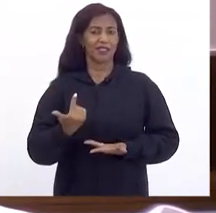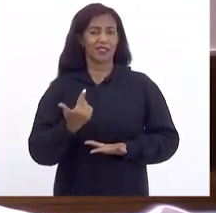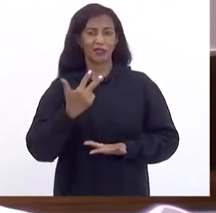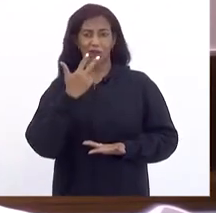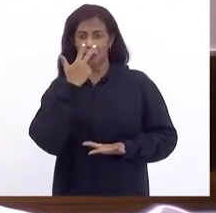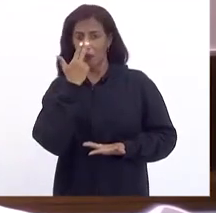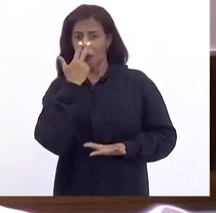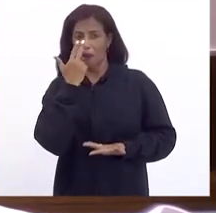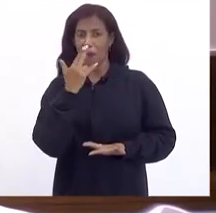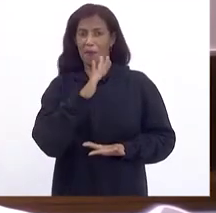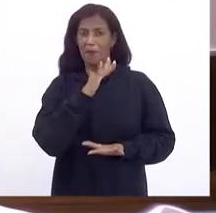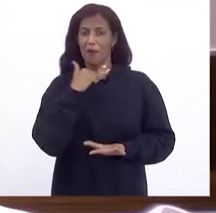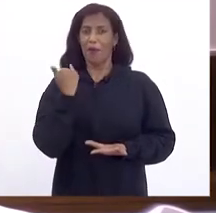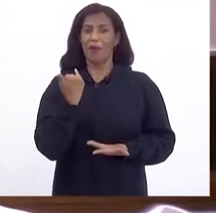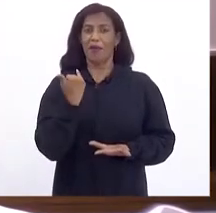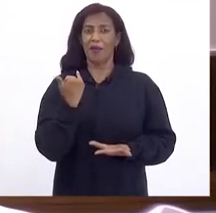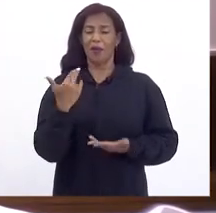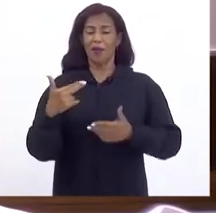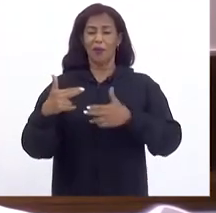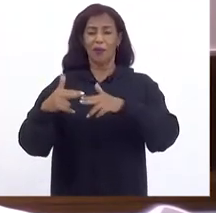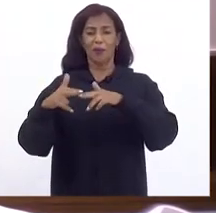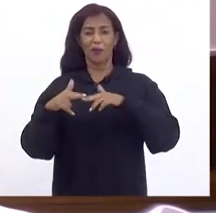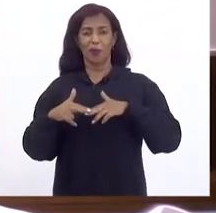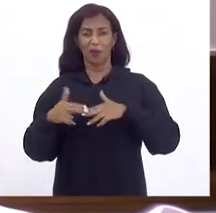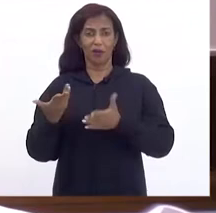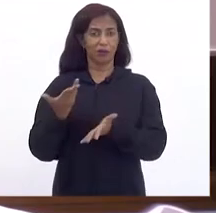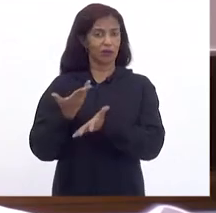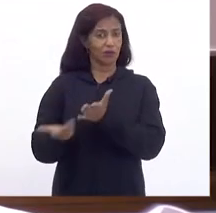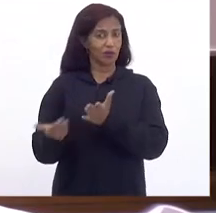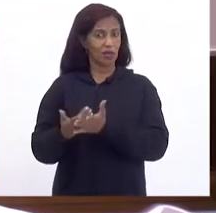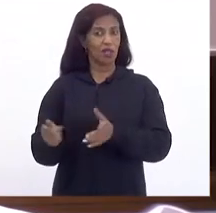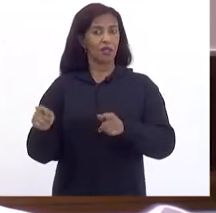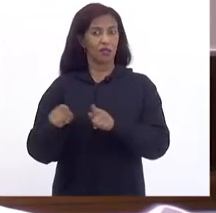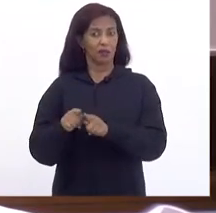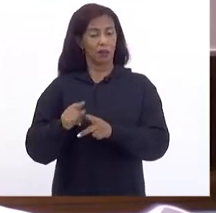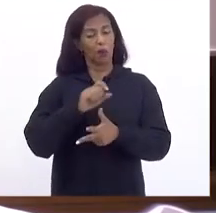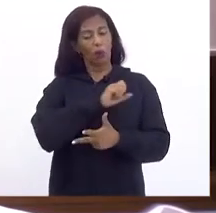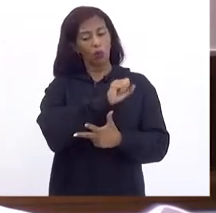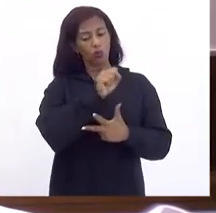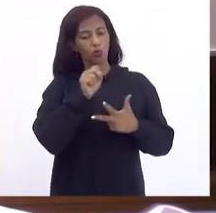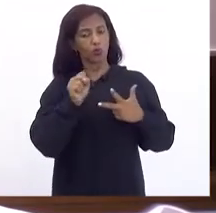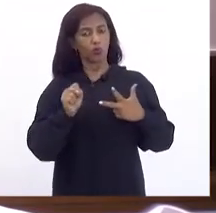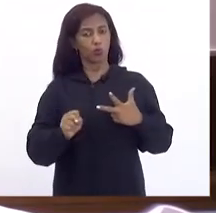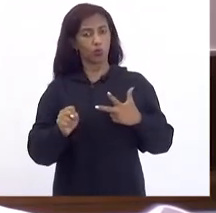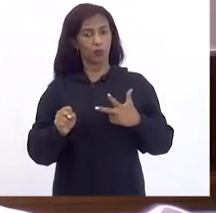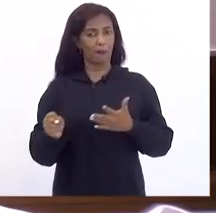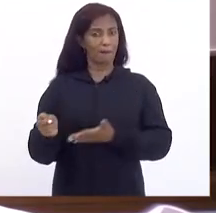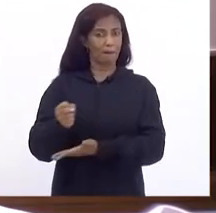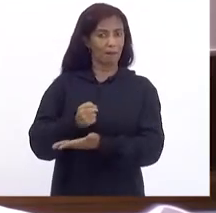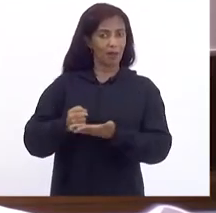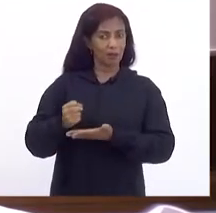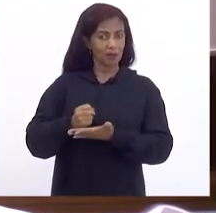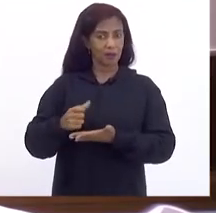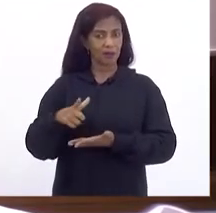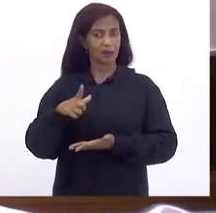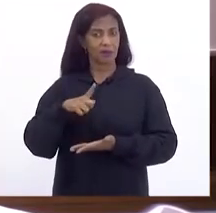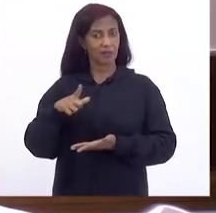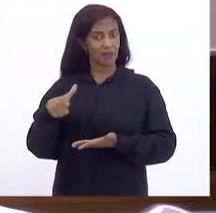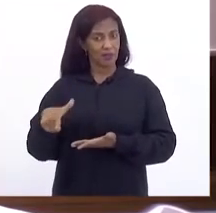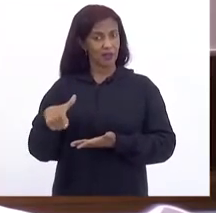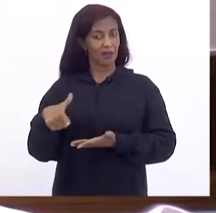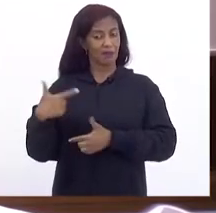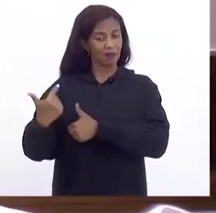carência De despesa Corrente E também Porque os poderes Basicamente Funcionam Com despesa